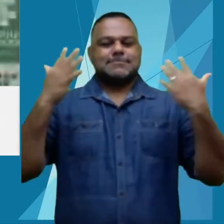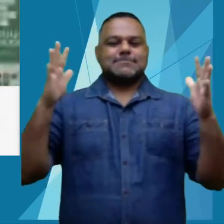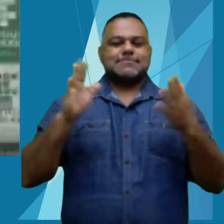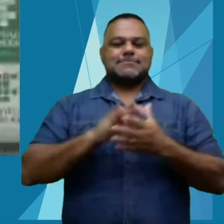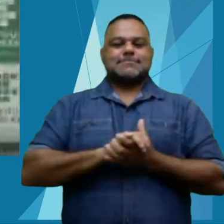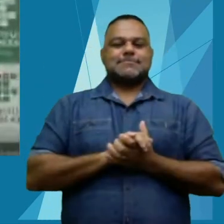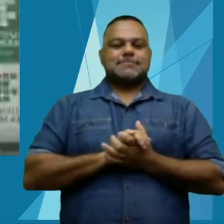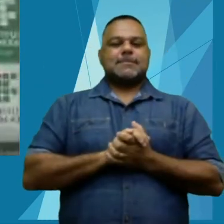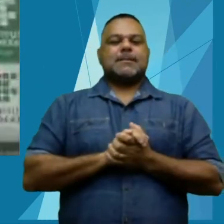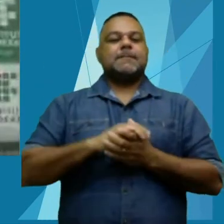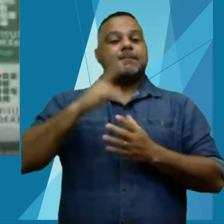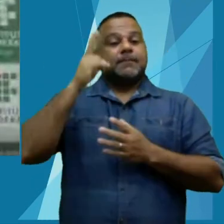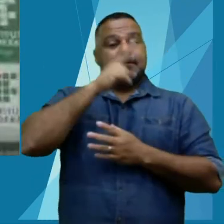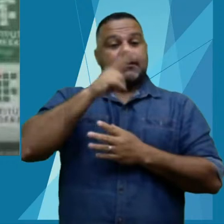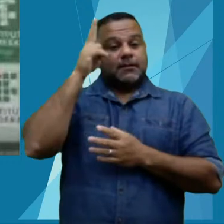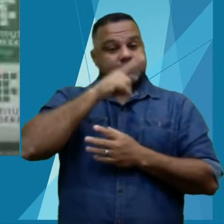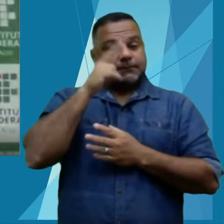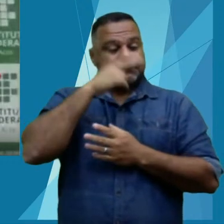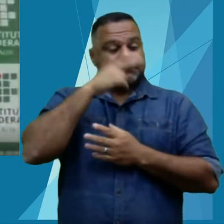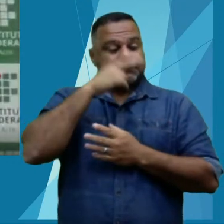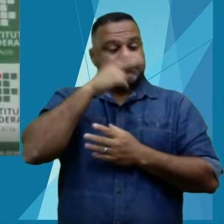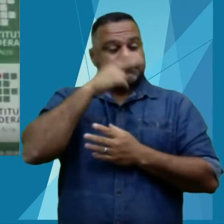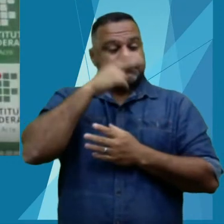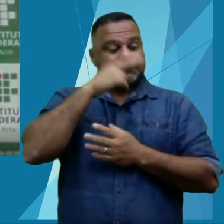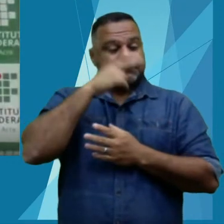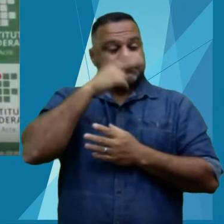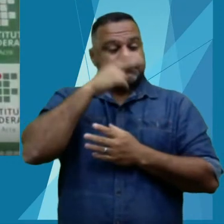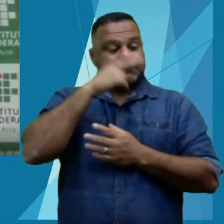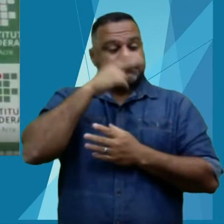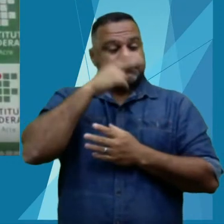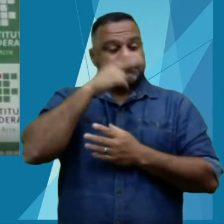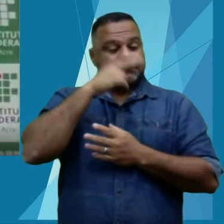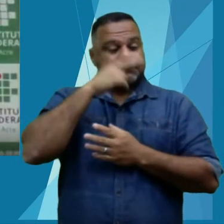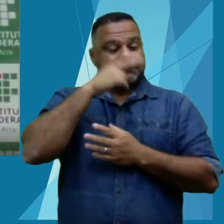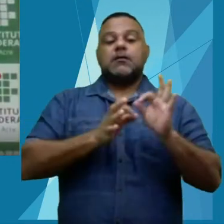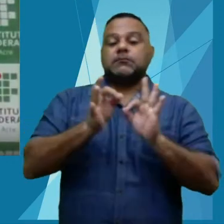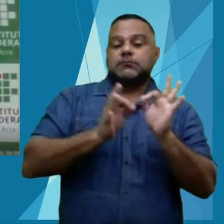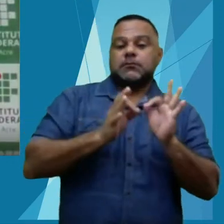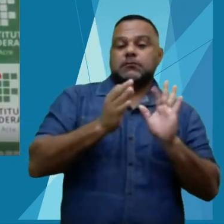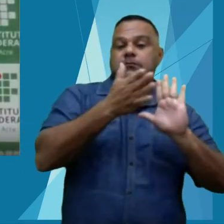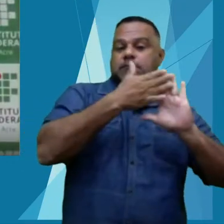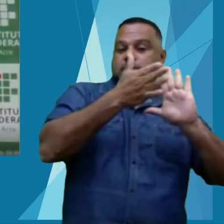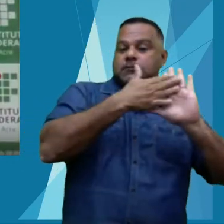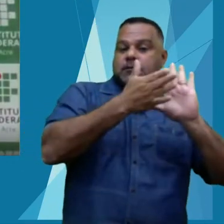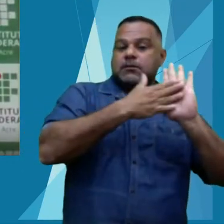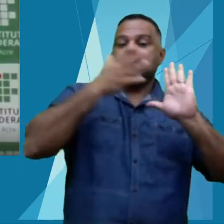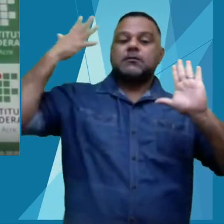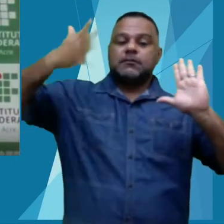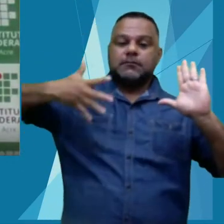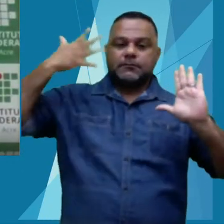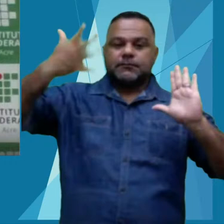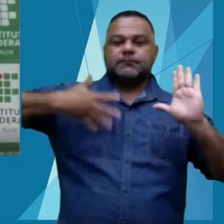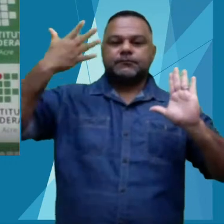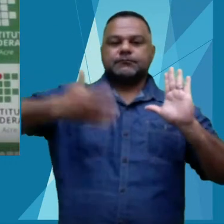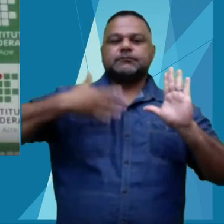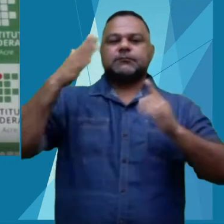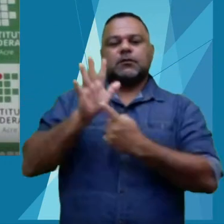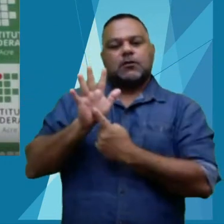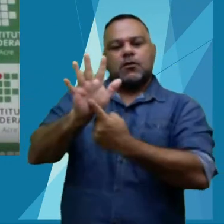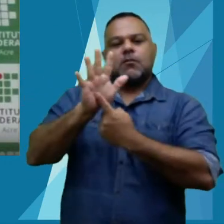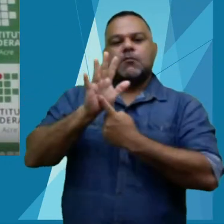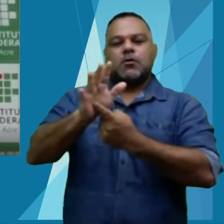Lembramos que, durante todo o dia, teremos uma extensa programação com palestras, mostras de